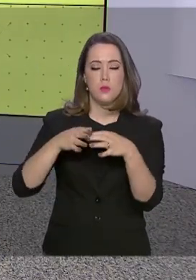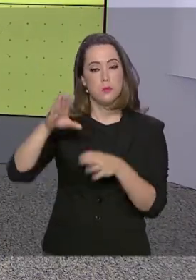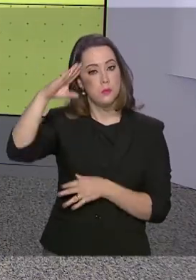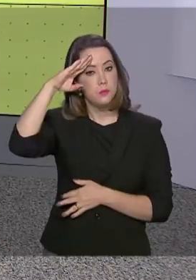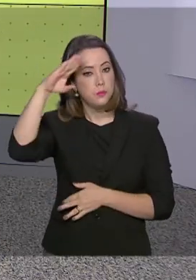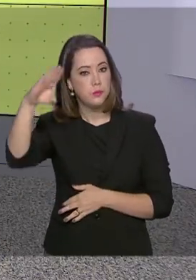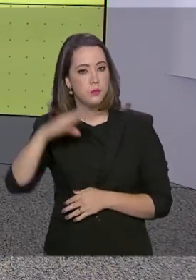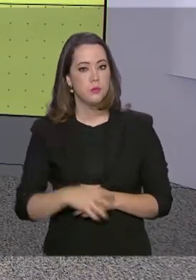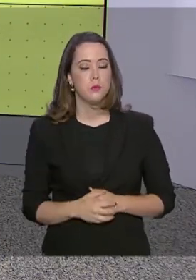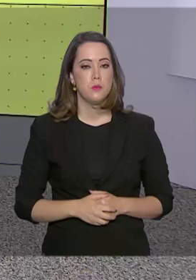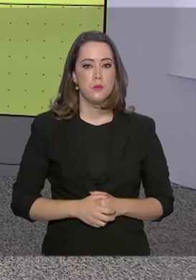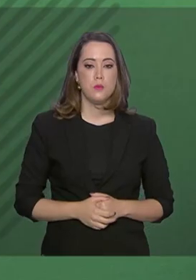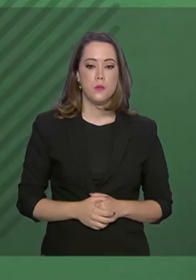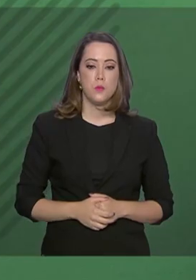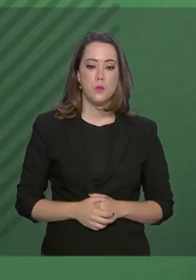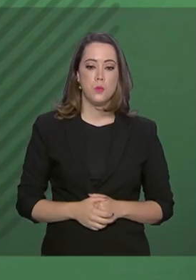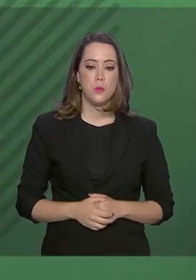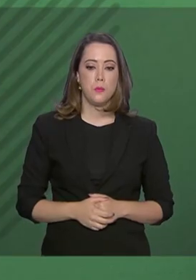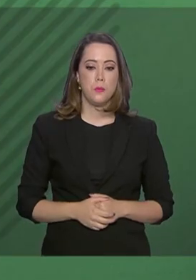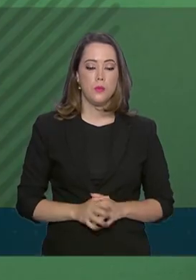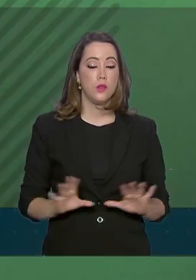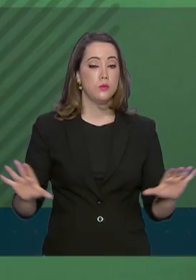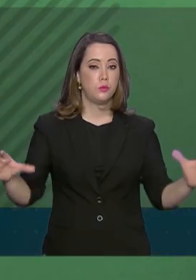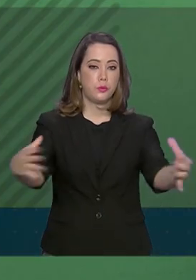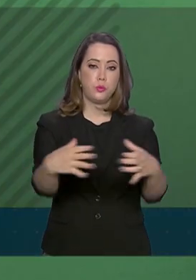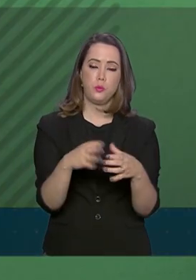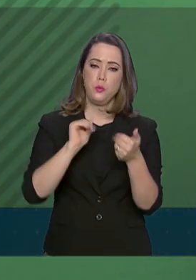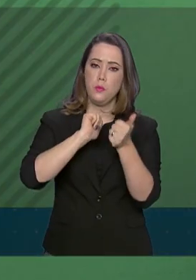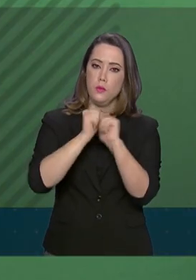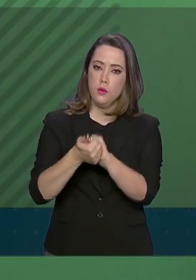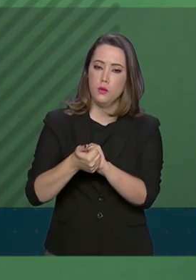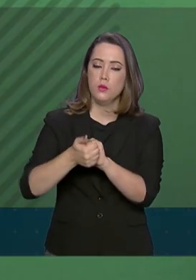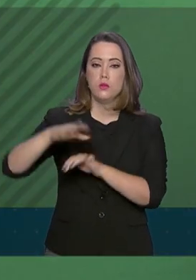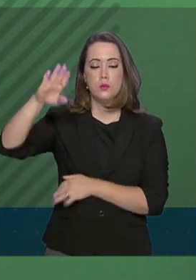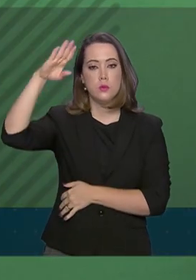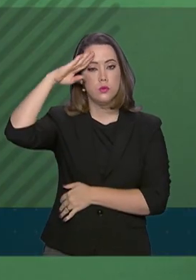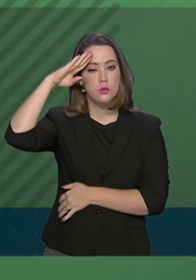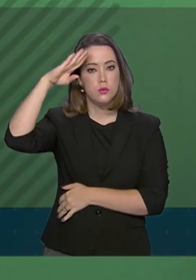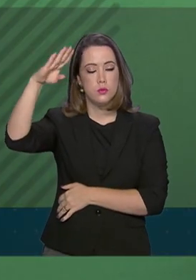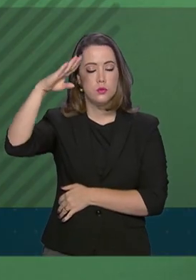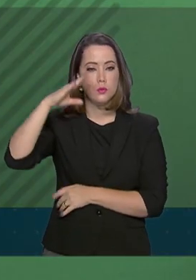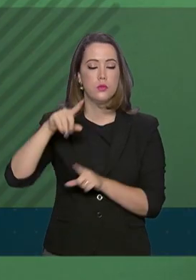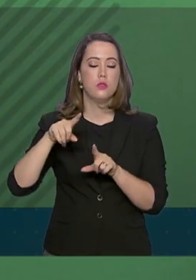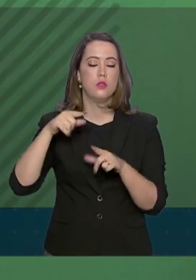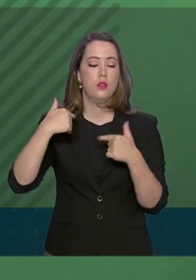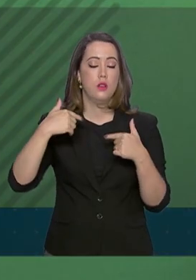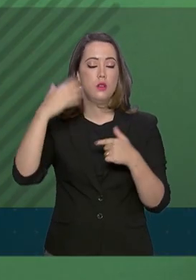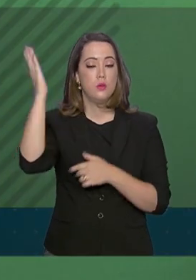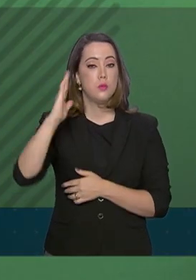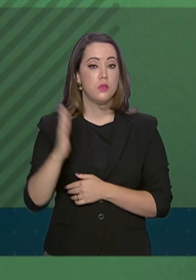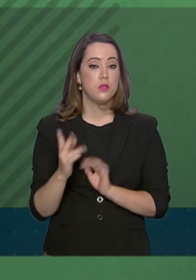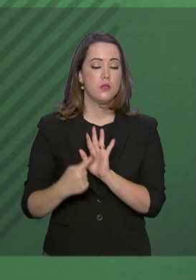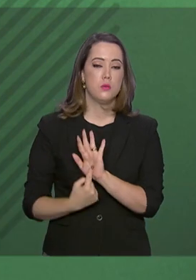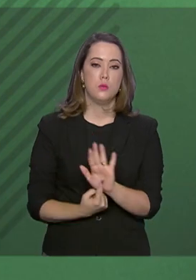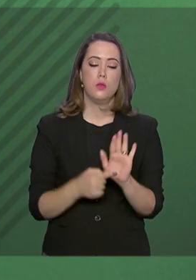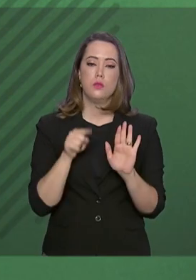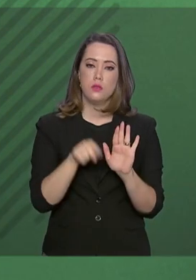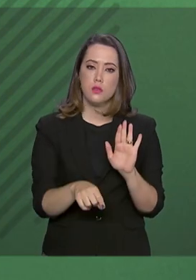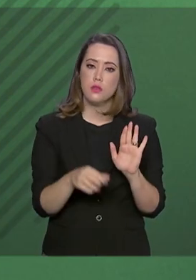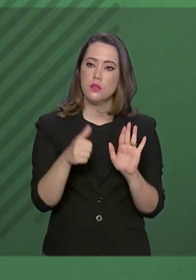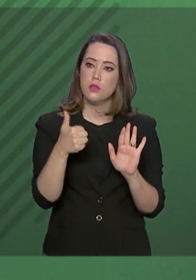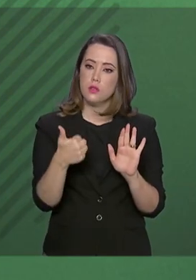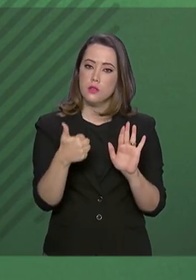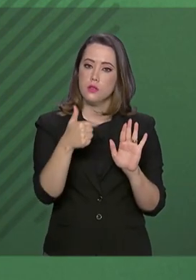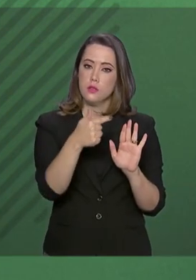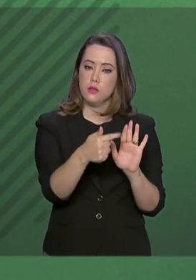Forças Armadas. A Comissão Desportiva Militar do Brasil destacou que 178